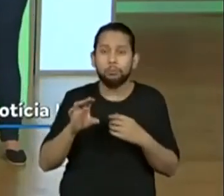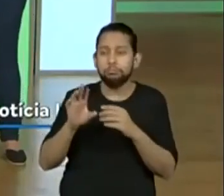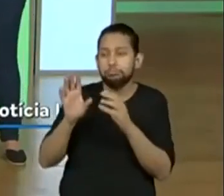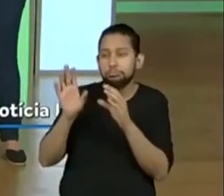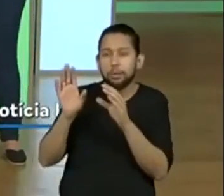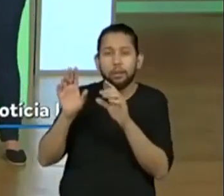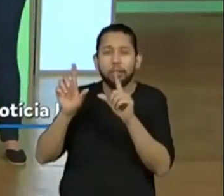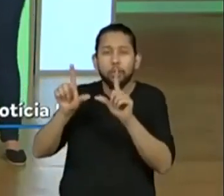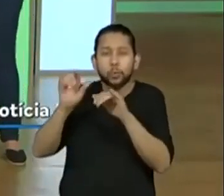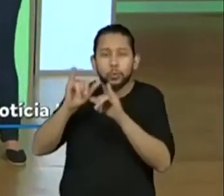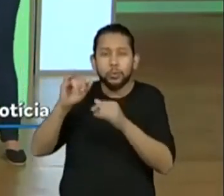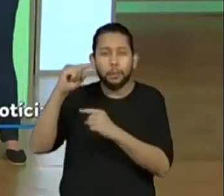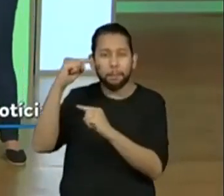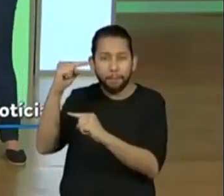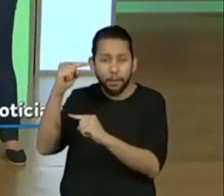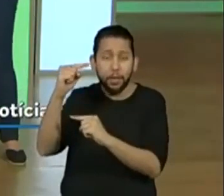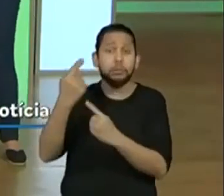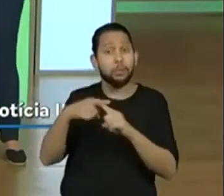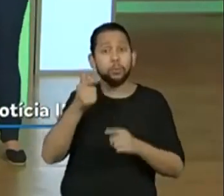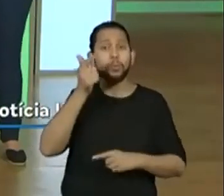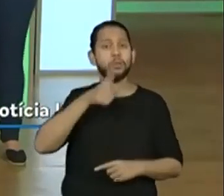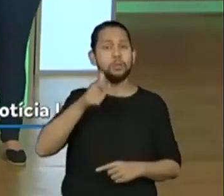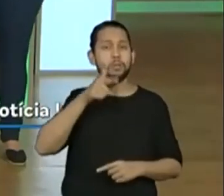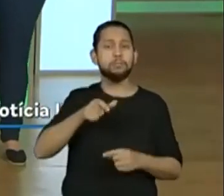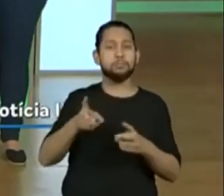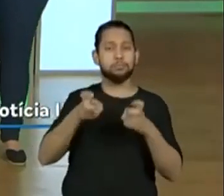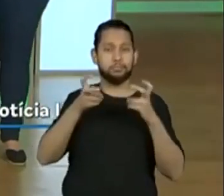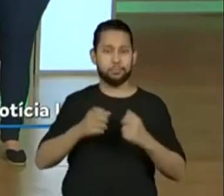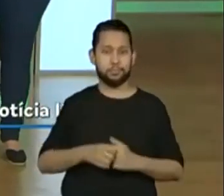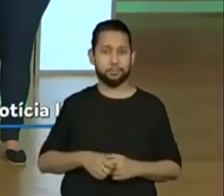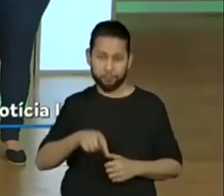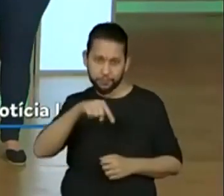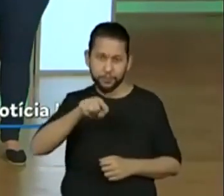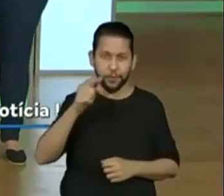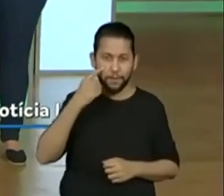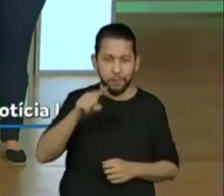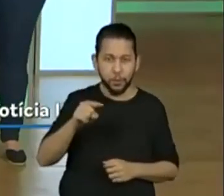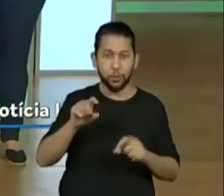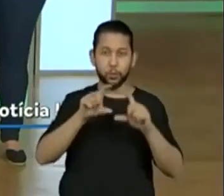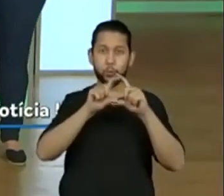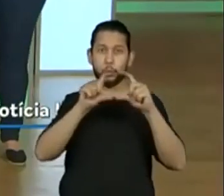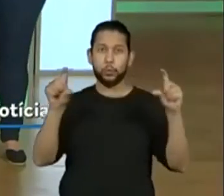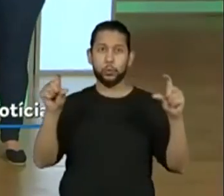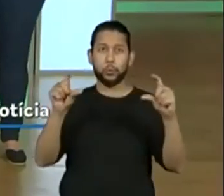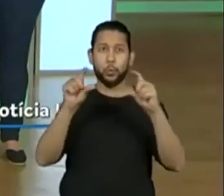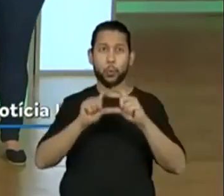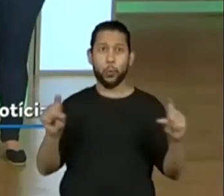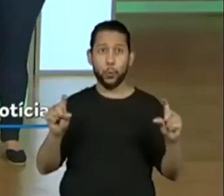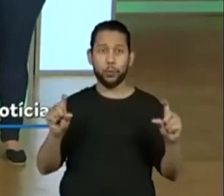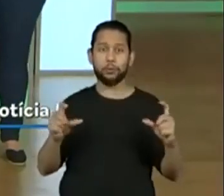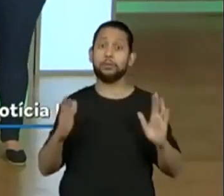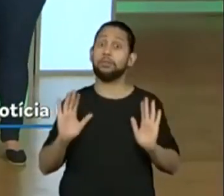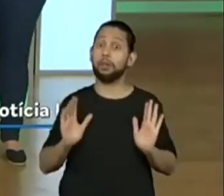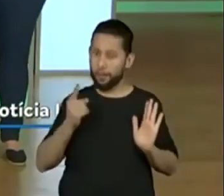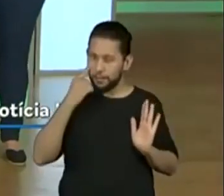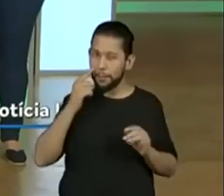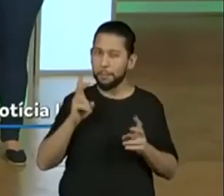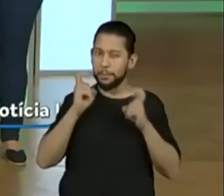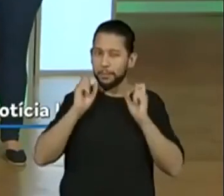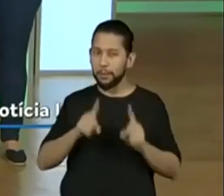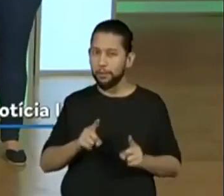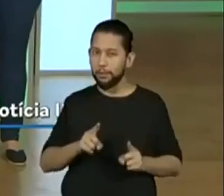características, hein? estão conseguindo verificar e localizar aí o olho da notícia, não falem agora,